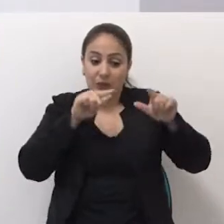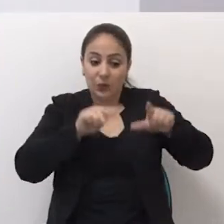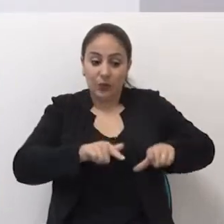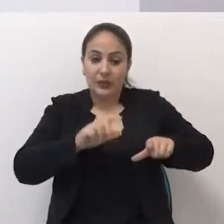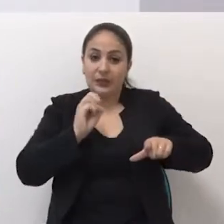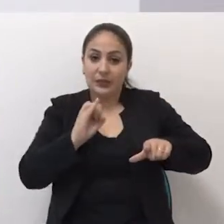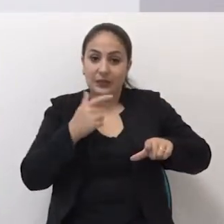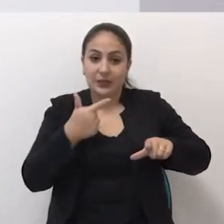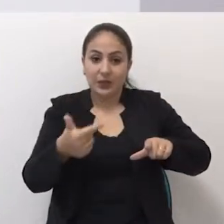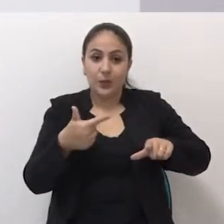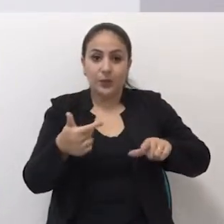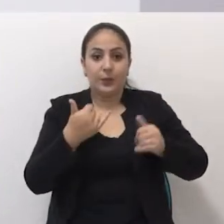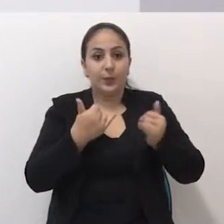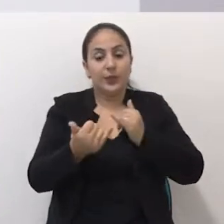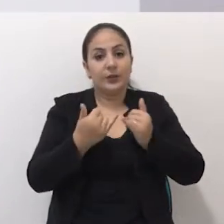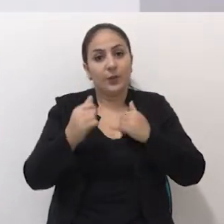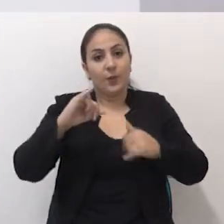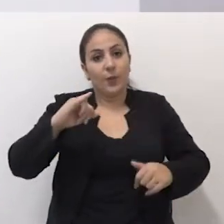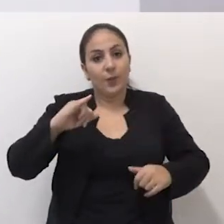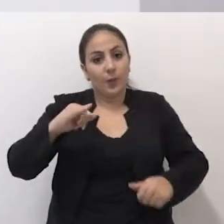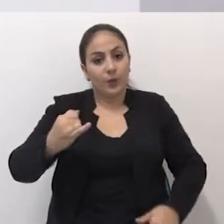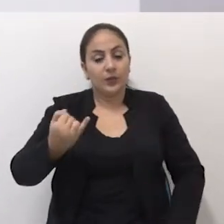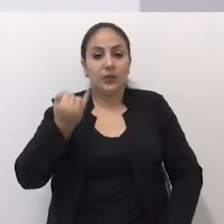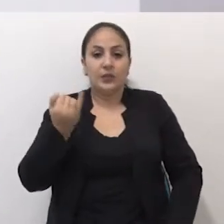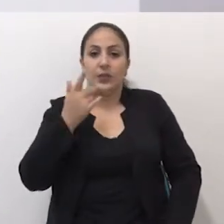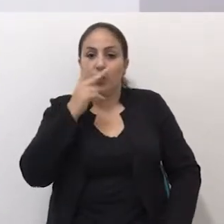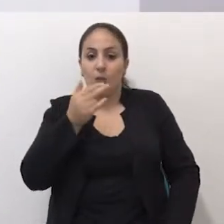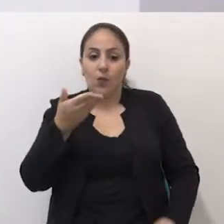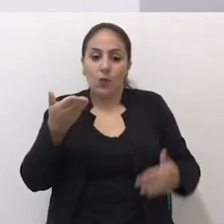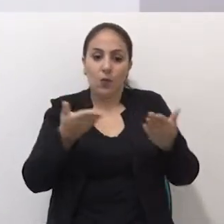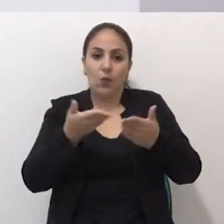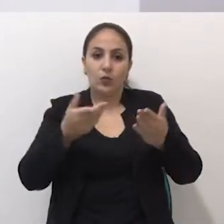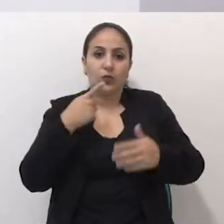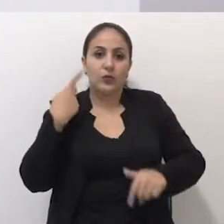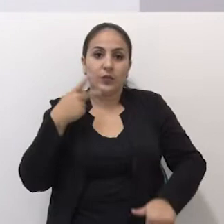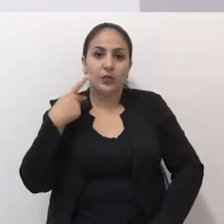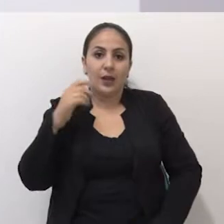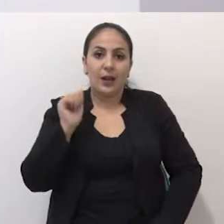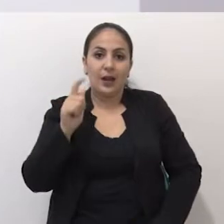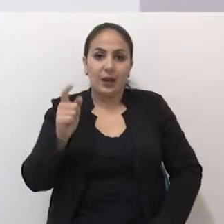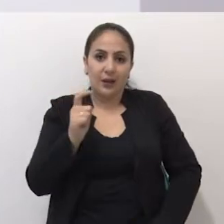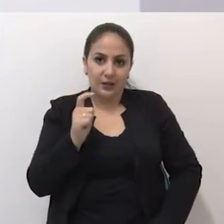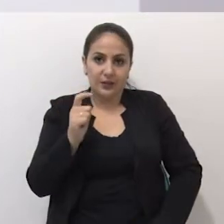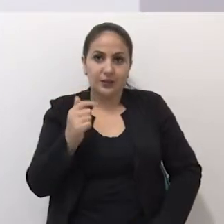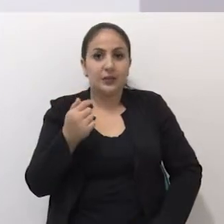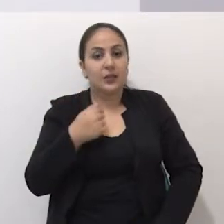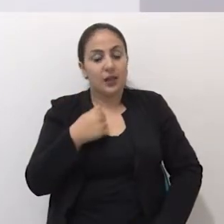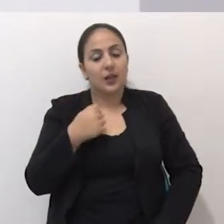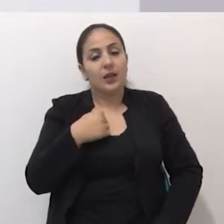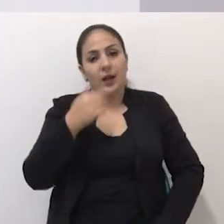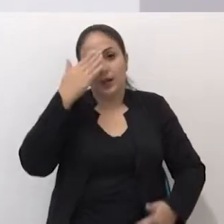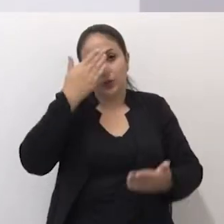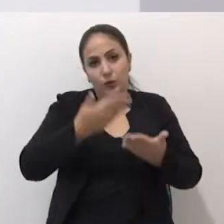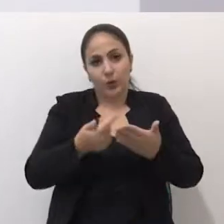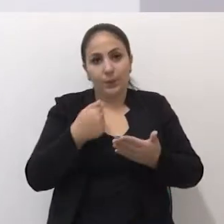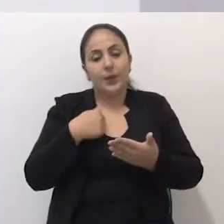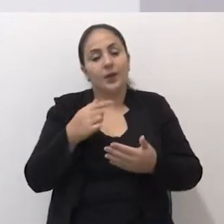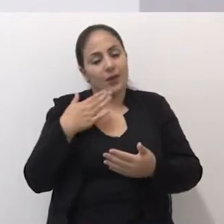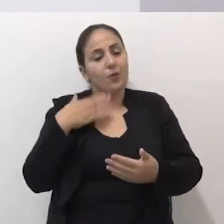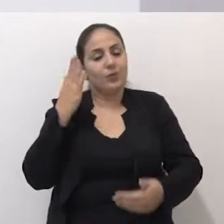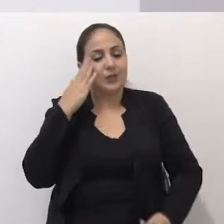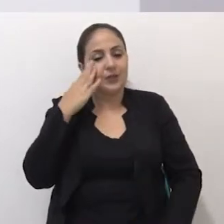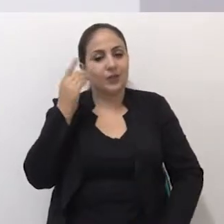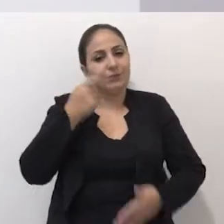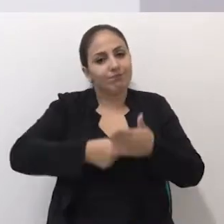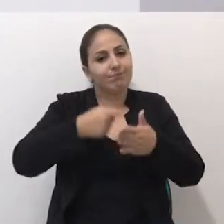tendo esse espaço sem então a oportunidade dada hoje pelo vereador Alex Necker, a qual ele me confiou e com